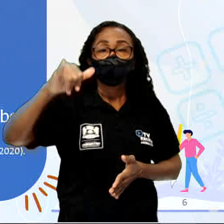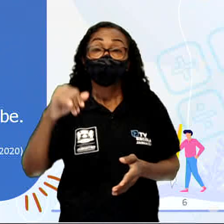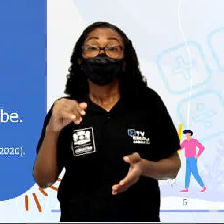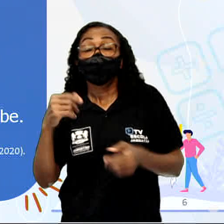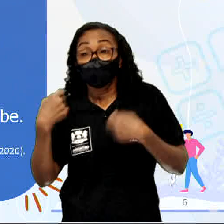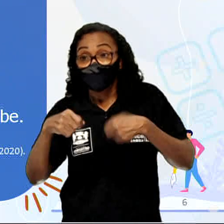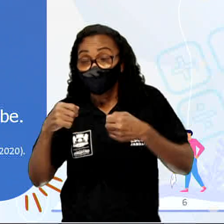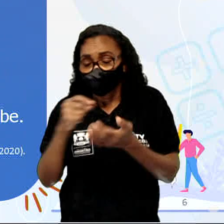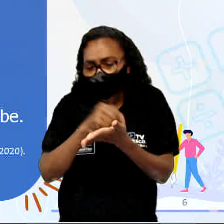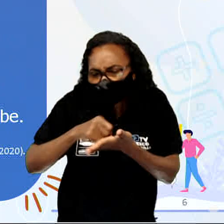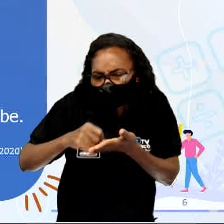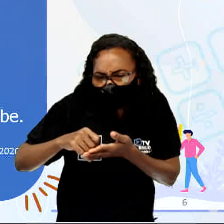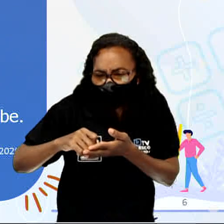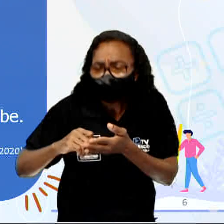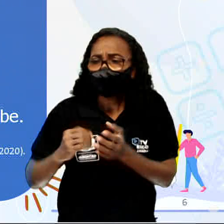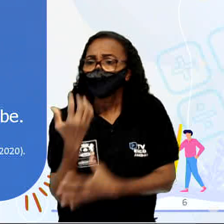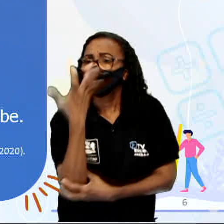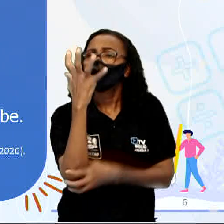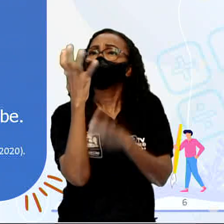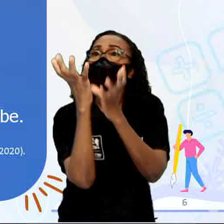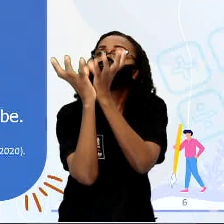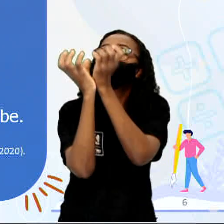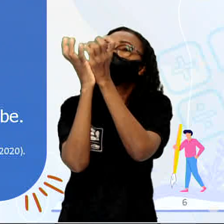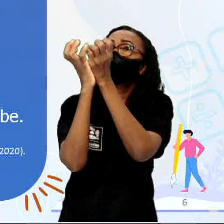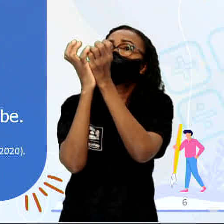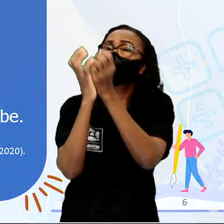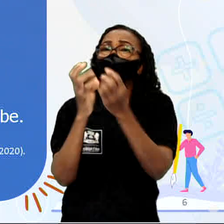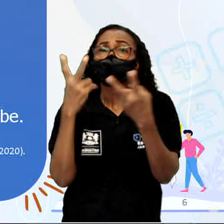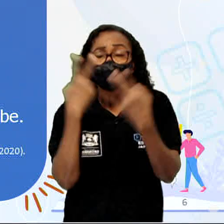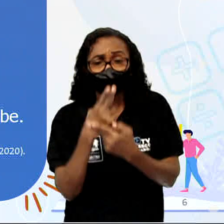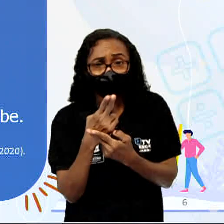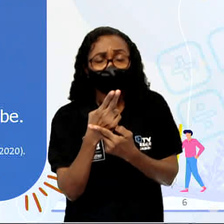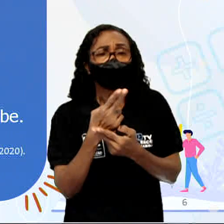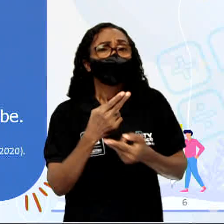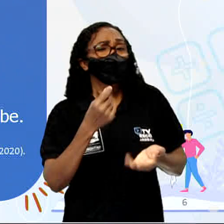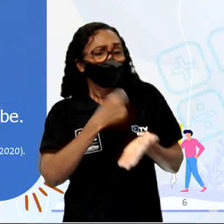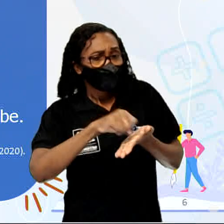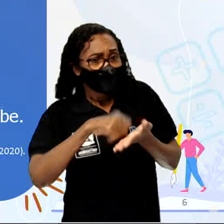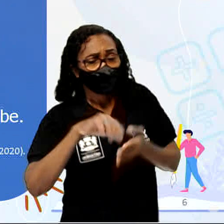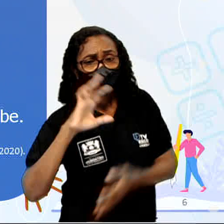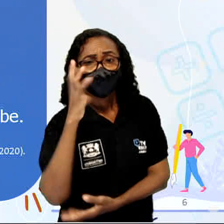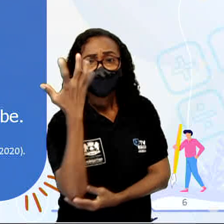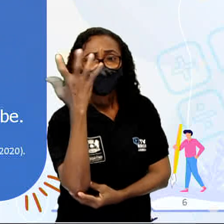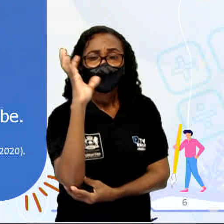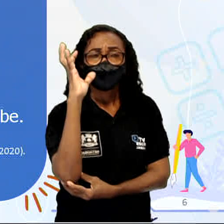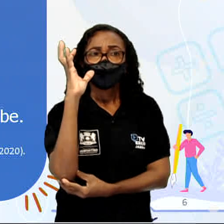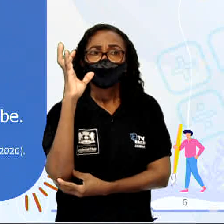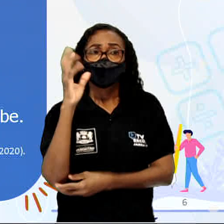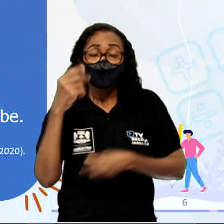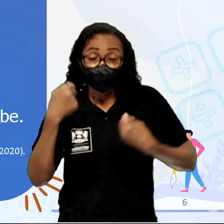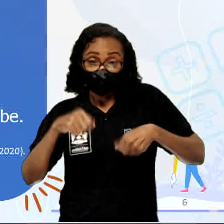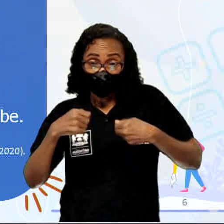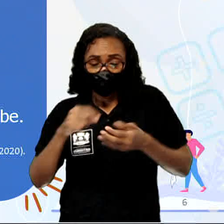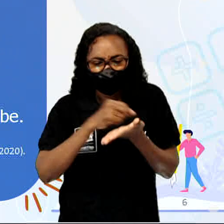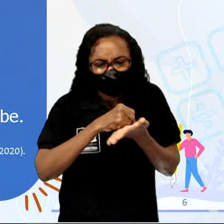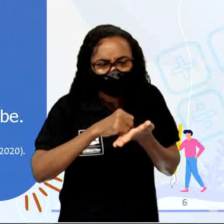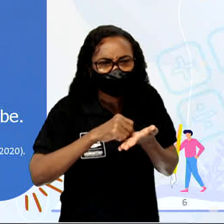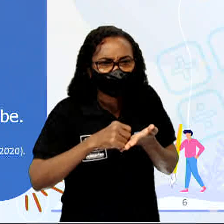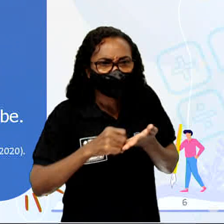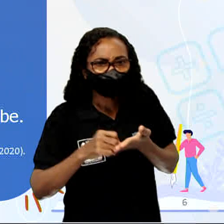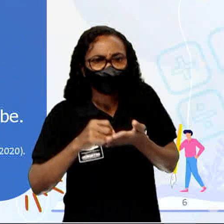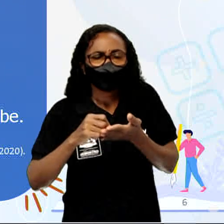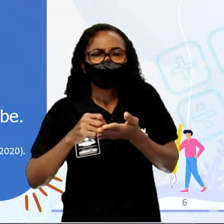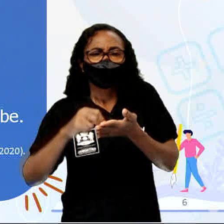mesmo modo que se escreve a árvore. É preciso escrever a queda do mesmo